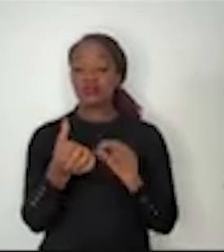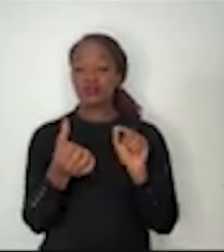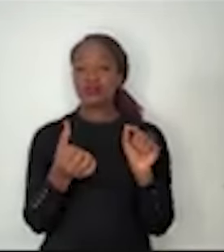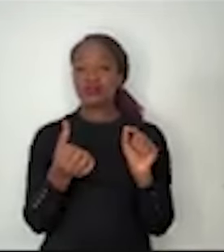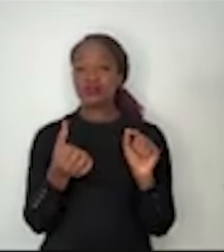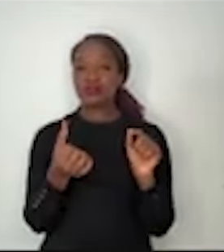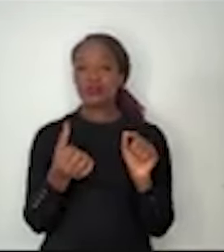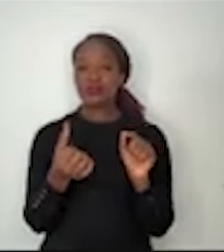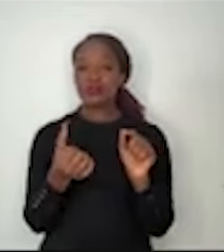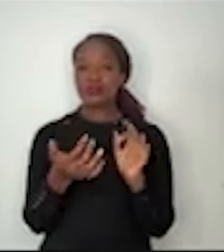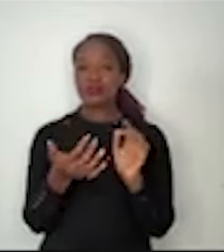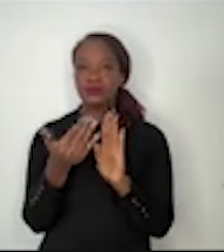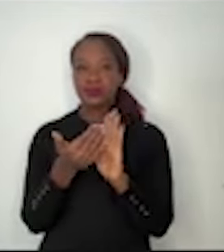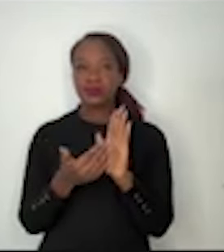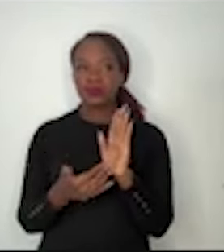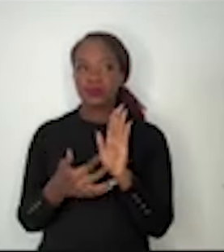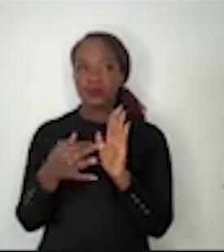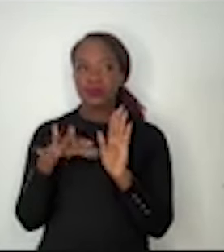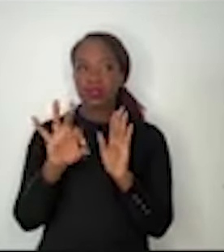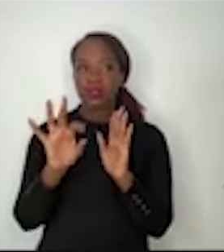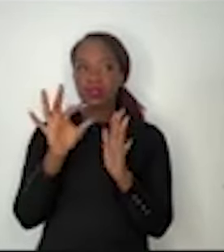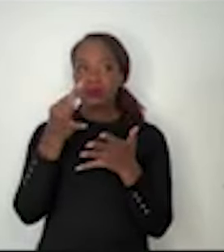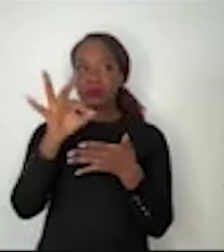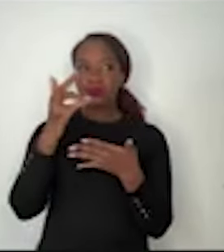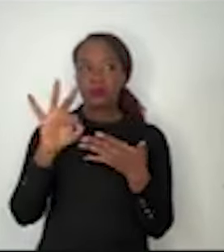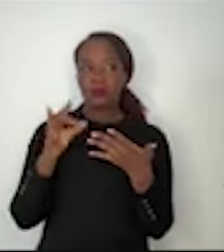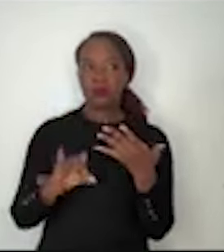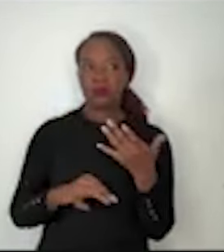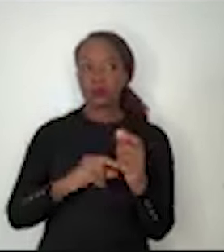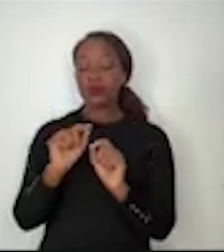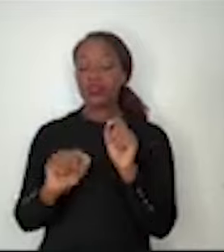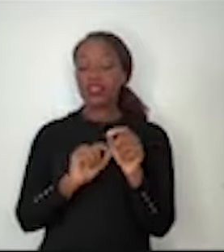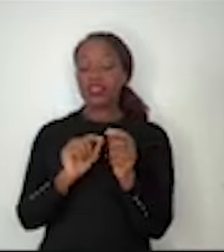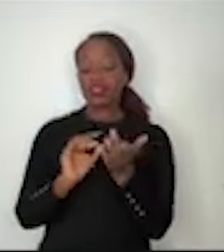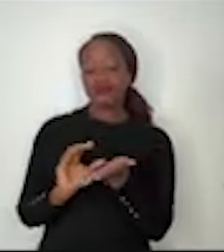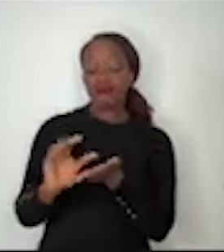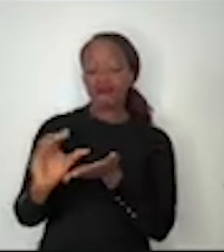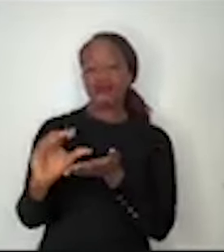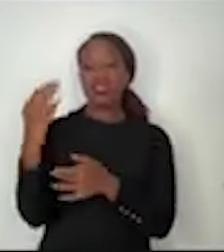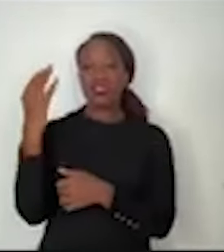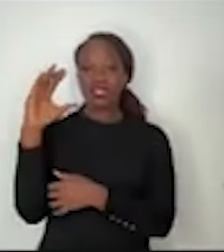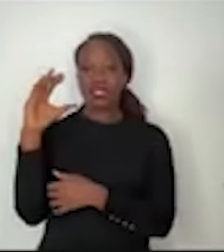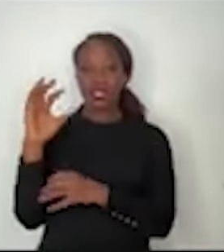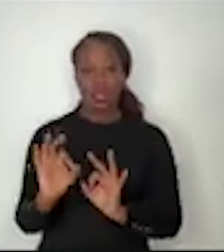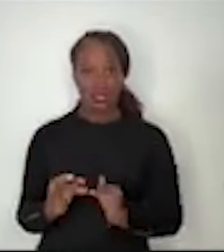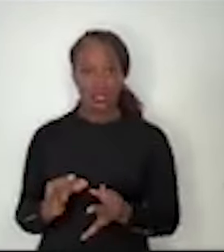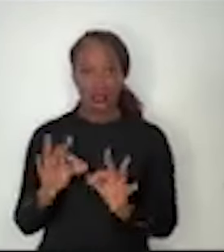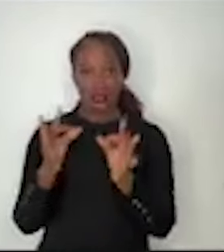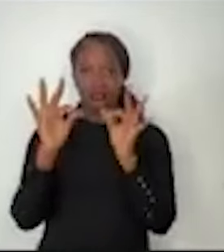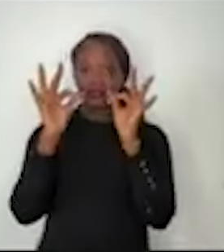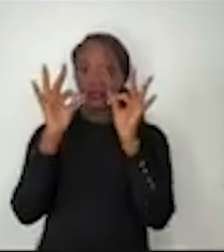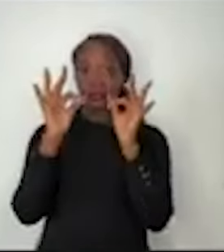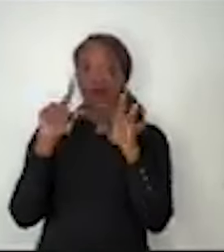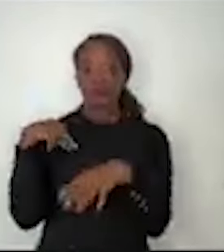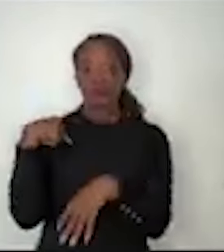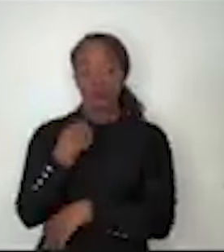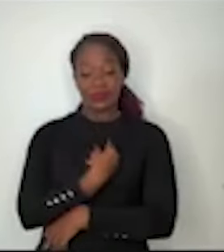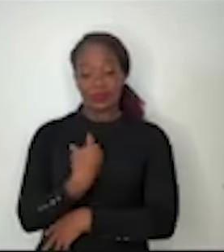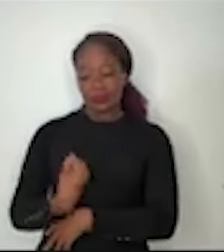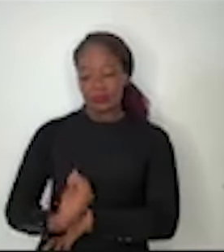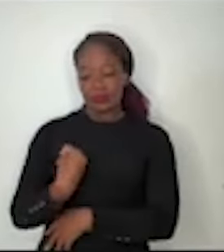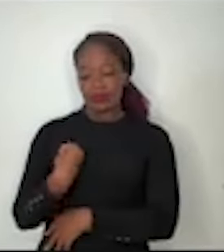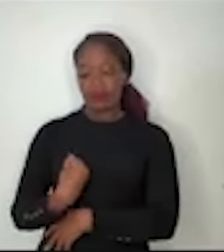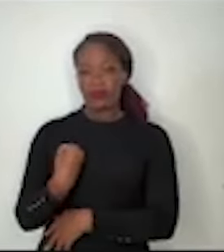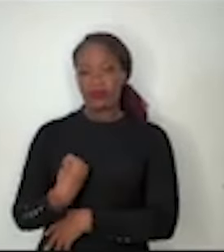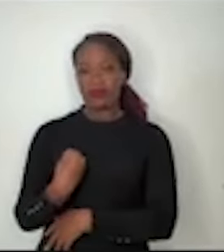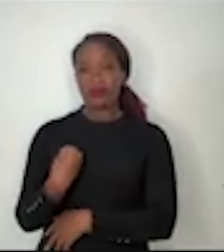de 10 itens para o Brasil é investimento em ciência e tecnologia. Nós vivemos sob a